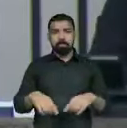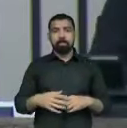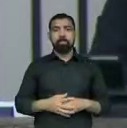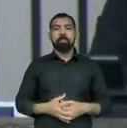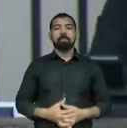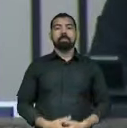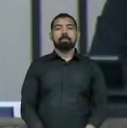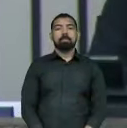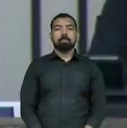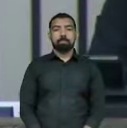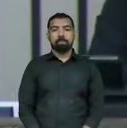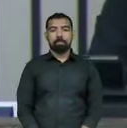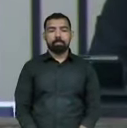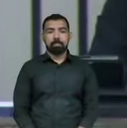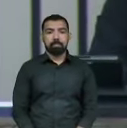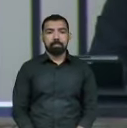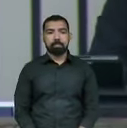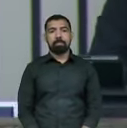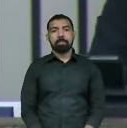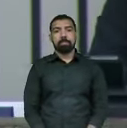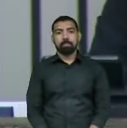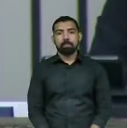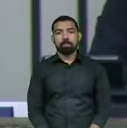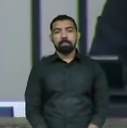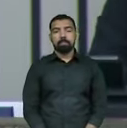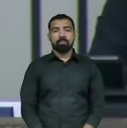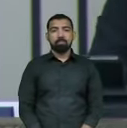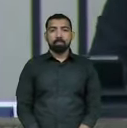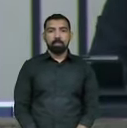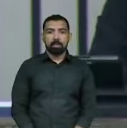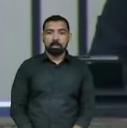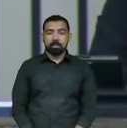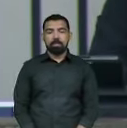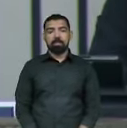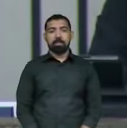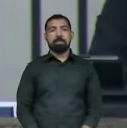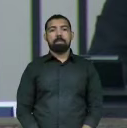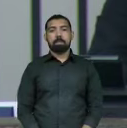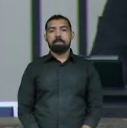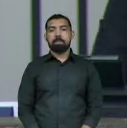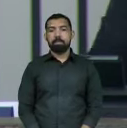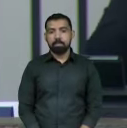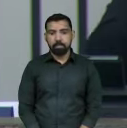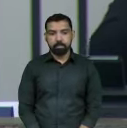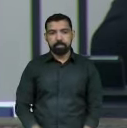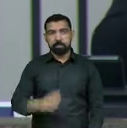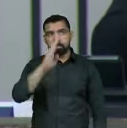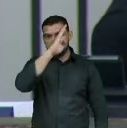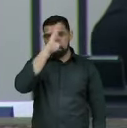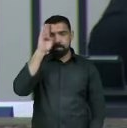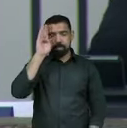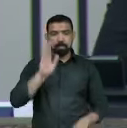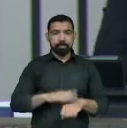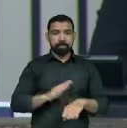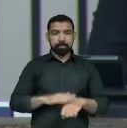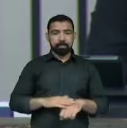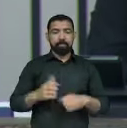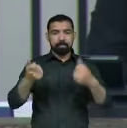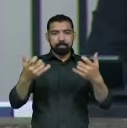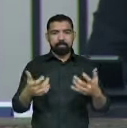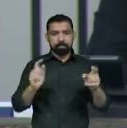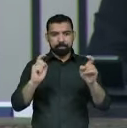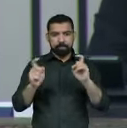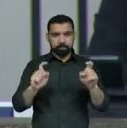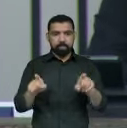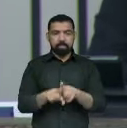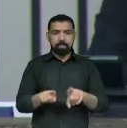O deputado Bruno Pedrosa está na plataforma e também deseja discutir. Então, para